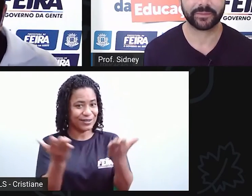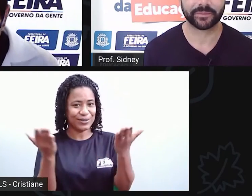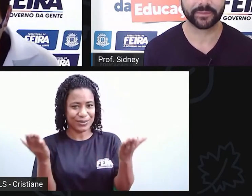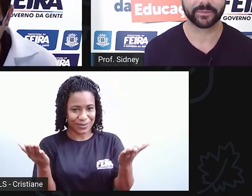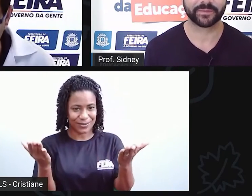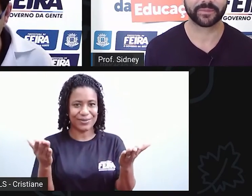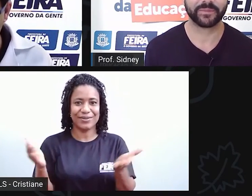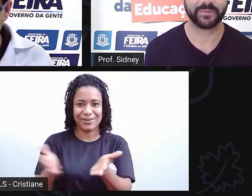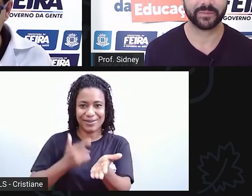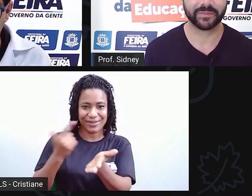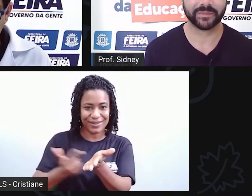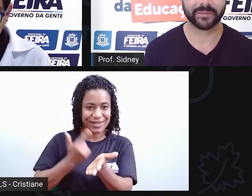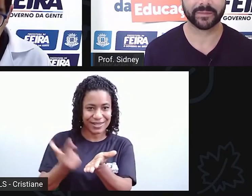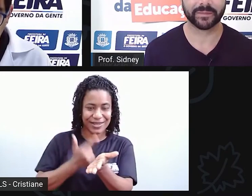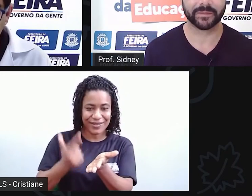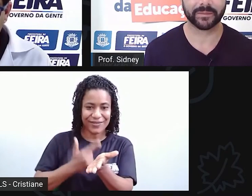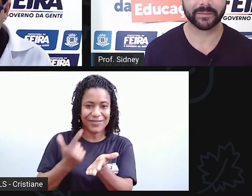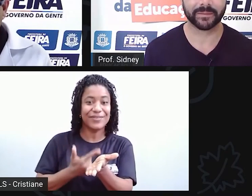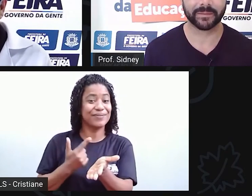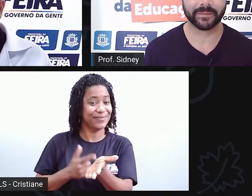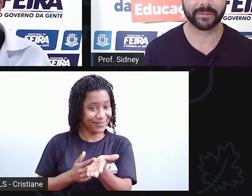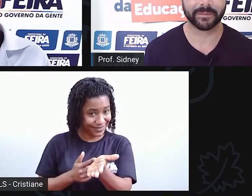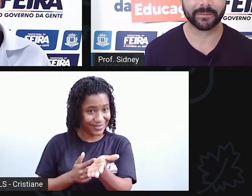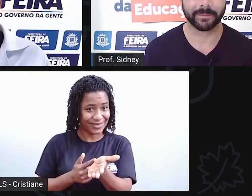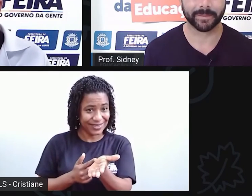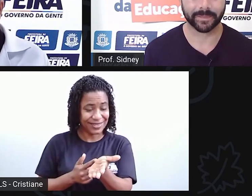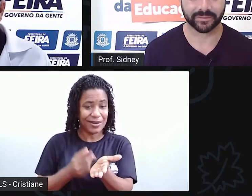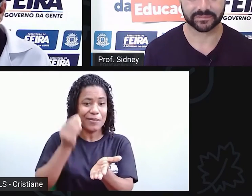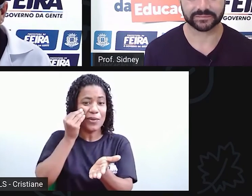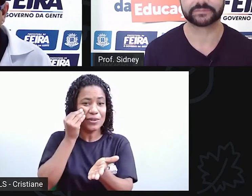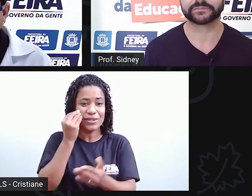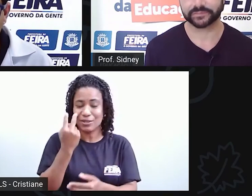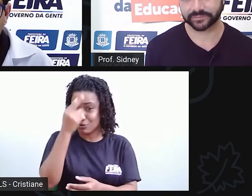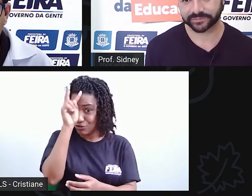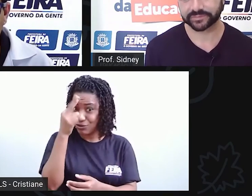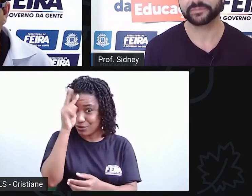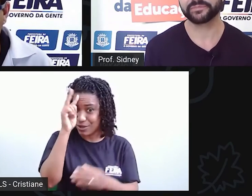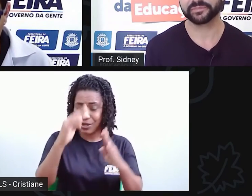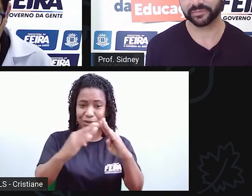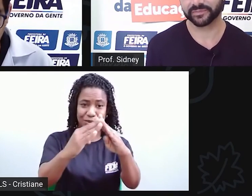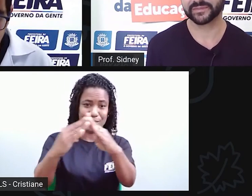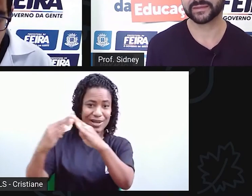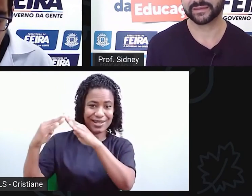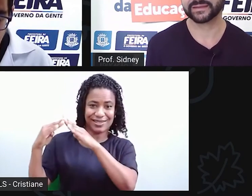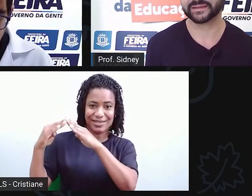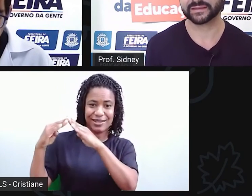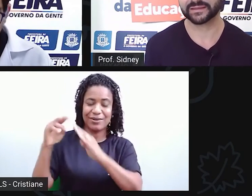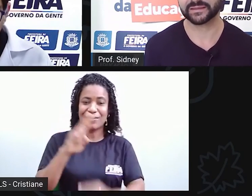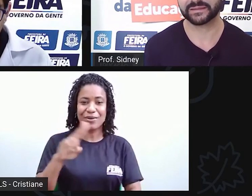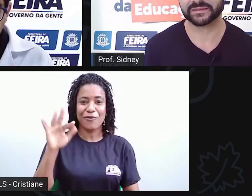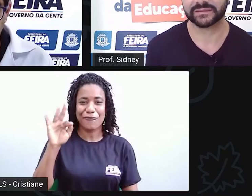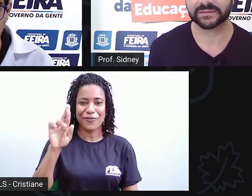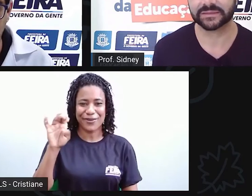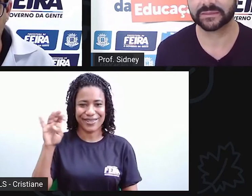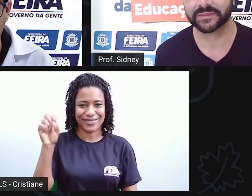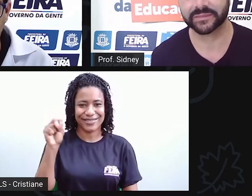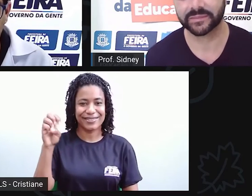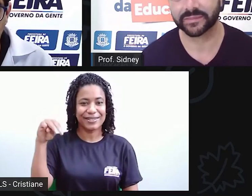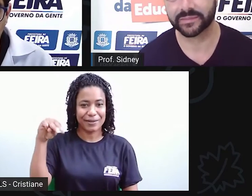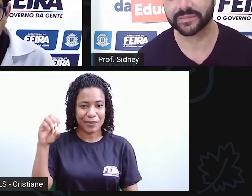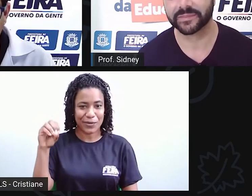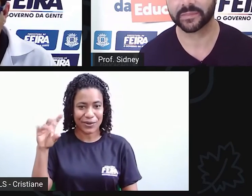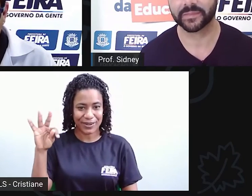Sidney, esse livro, ele conta sobre a história do casarão Frós da Mota, não é? Me corrija se eu estiver errado. E aí, quando eu estava aqui me